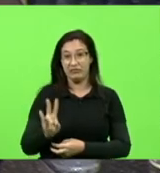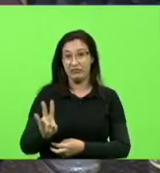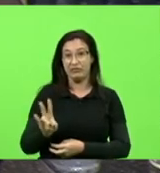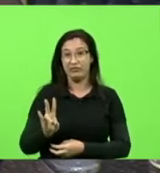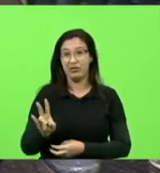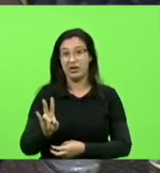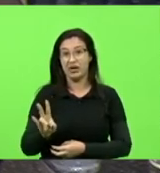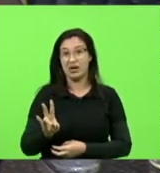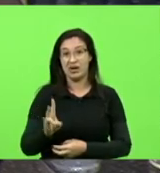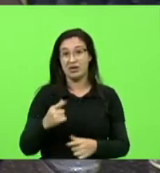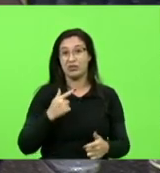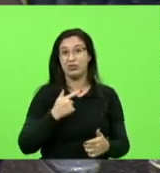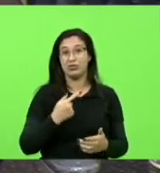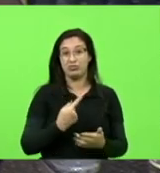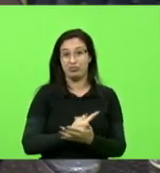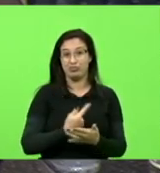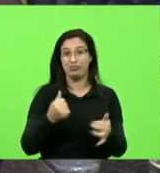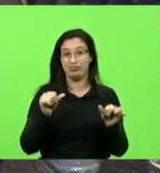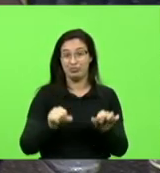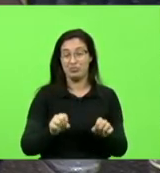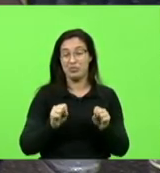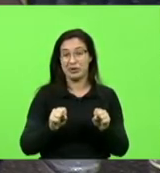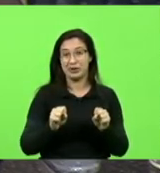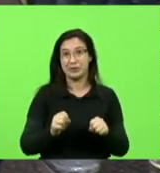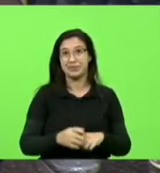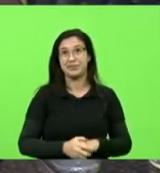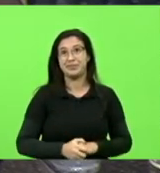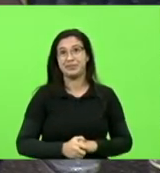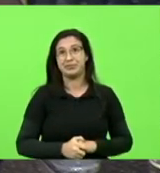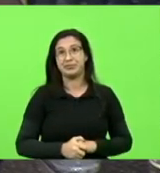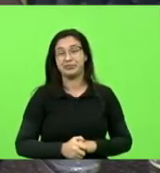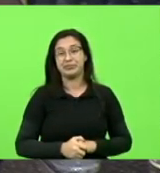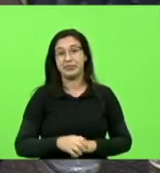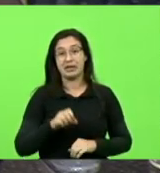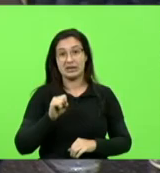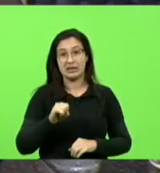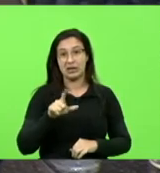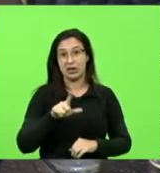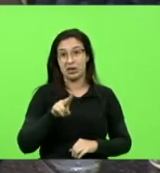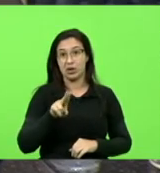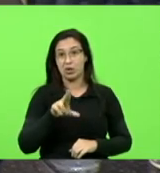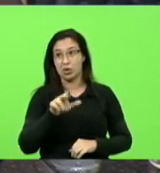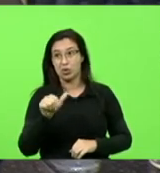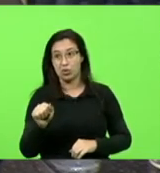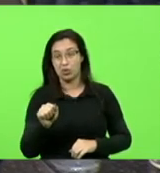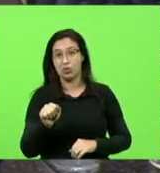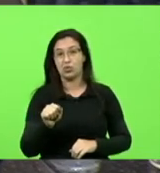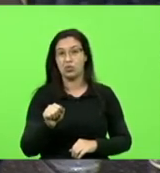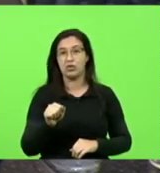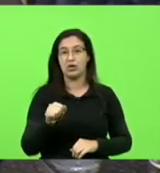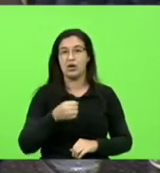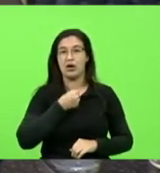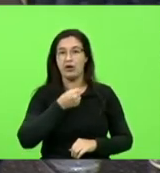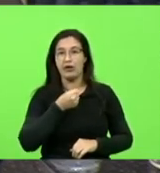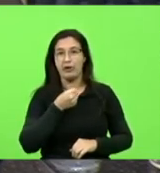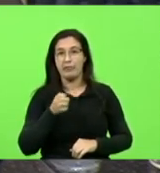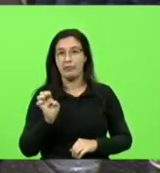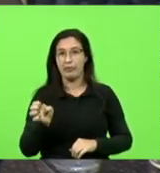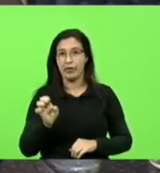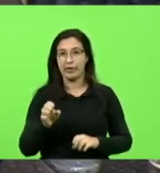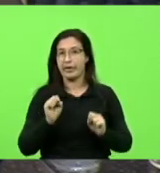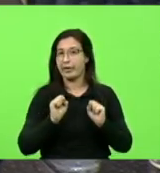eles de alguma coisa disso. Mas aí, se é o Lula, por exemplo, se é o repórter gay lá, aí está tudo bem.